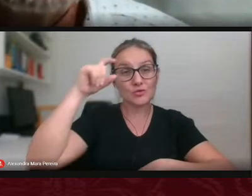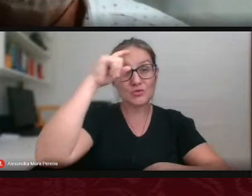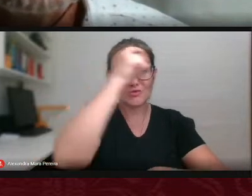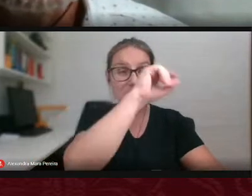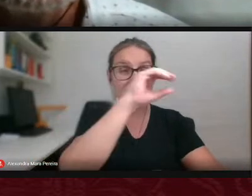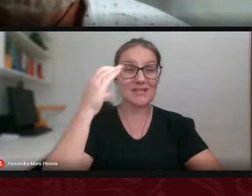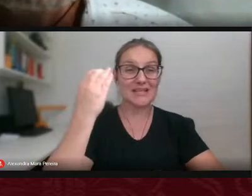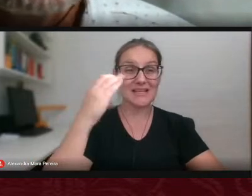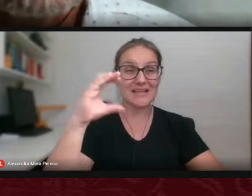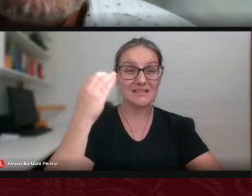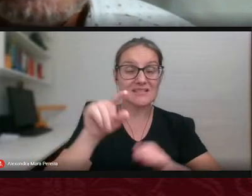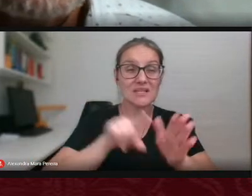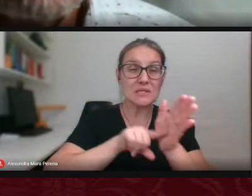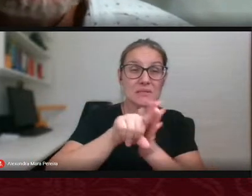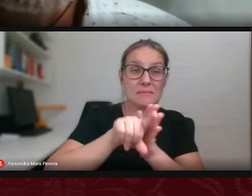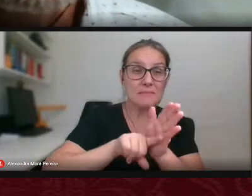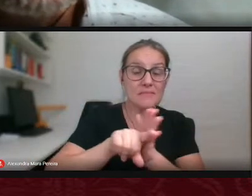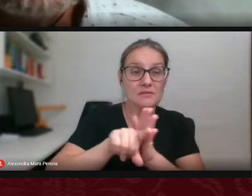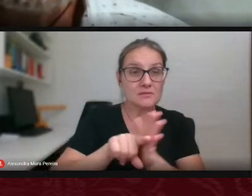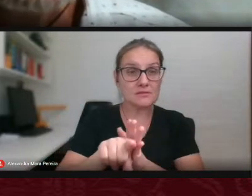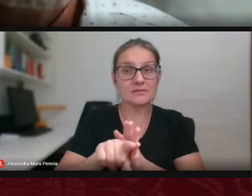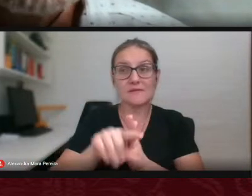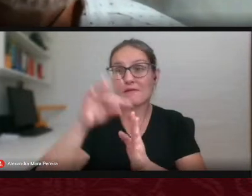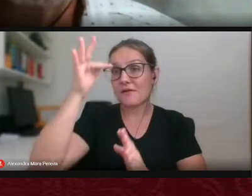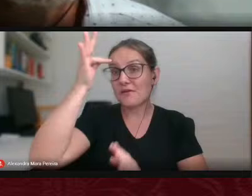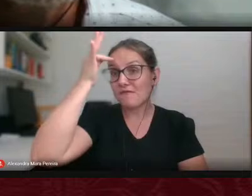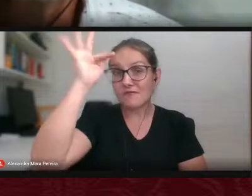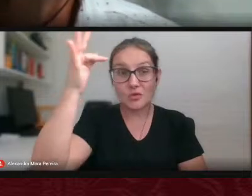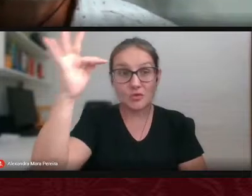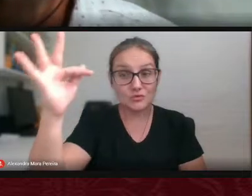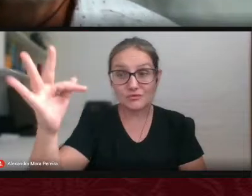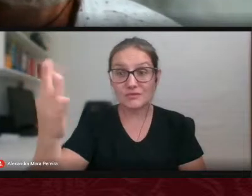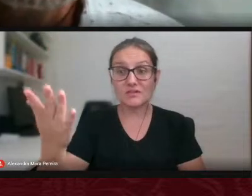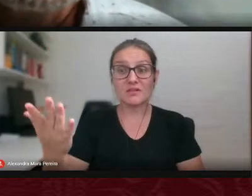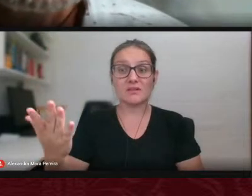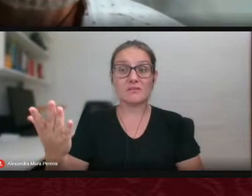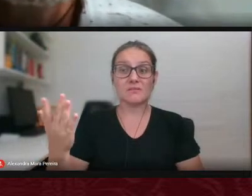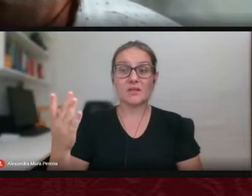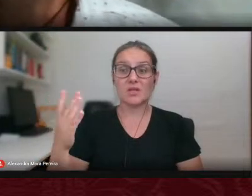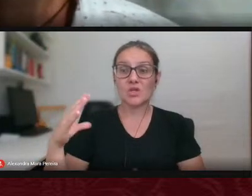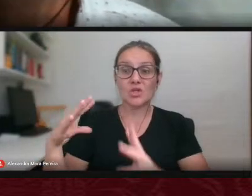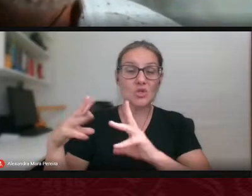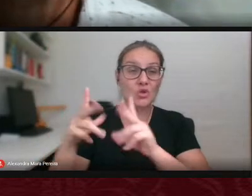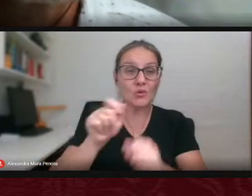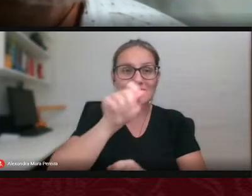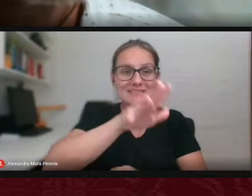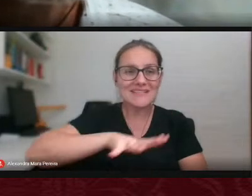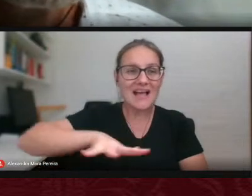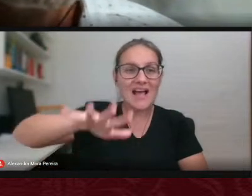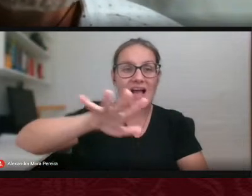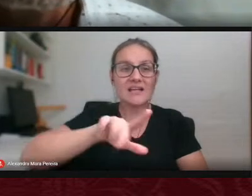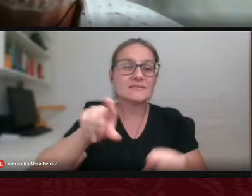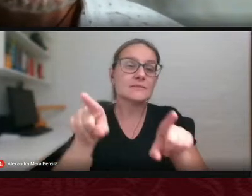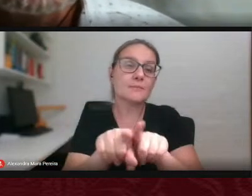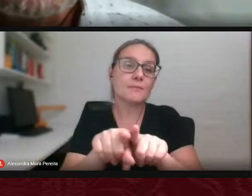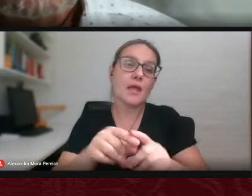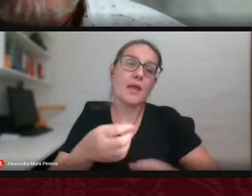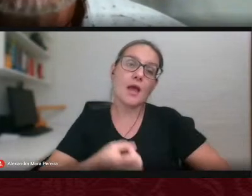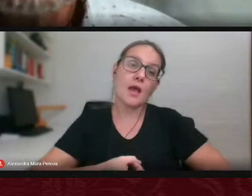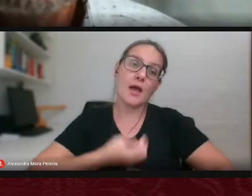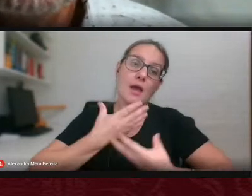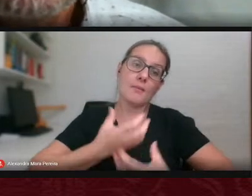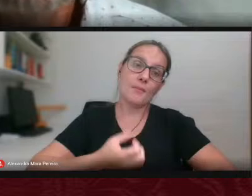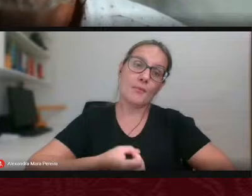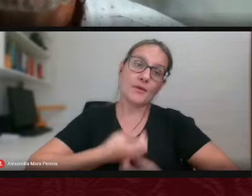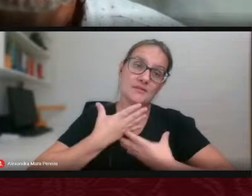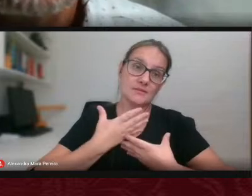atravessa que a filosofia atravessa que a poesia atravessa eu